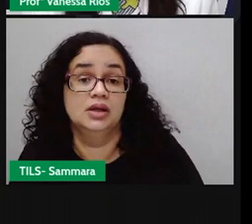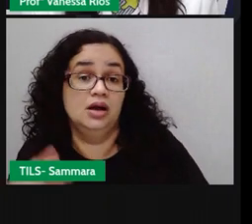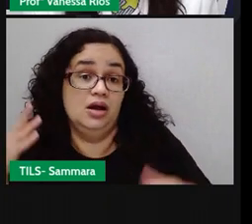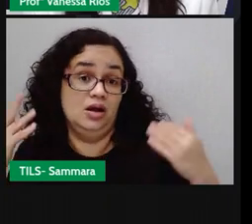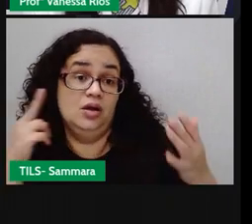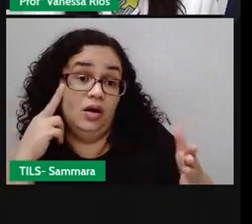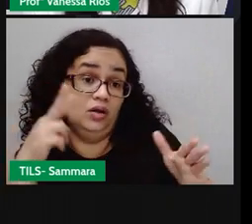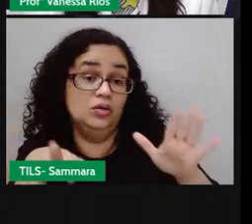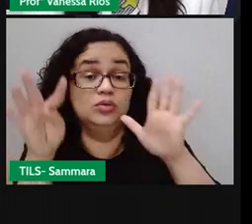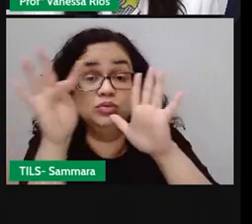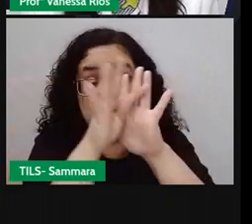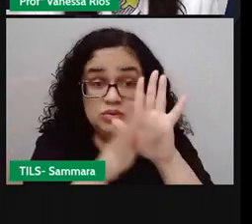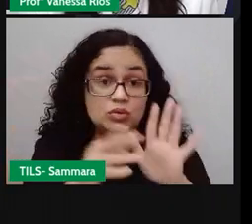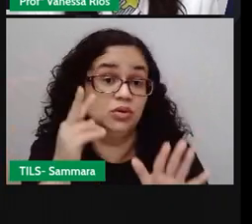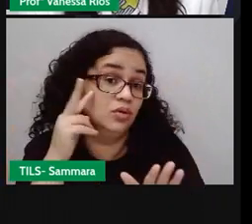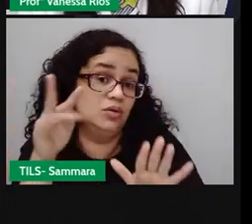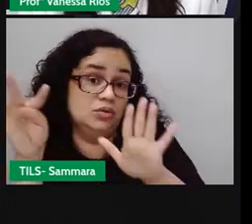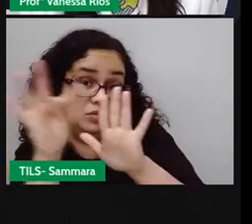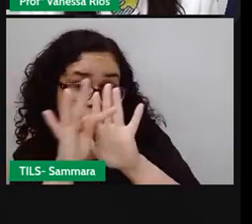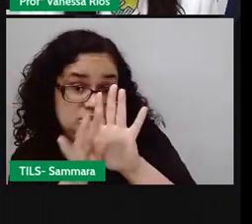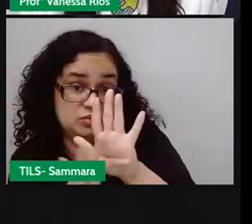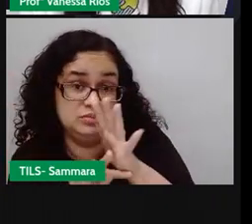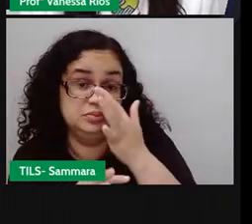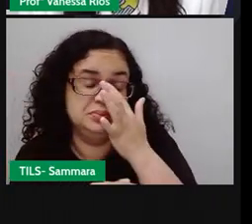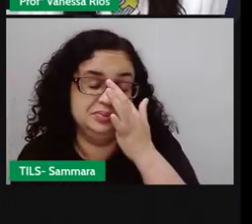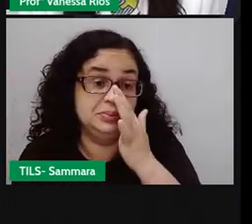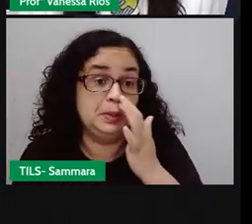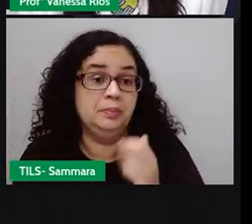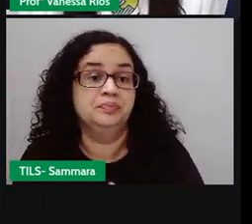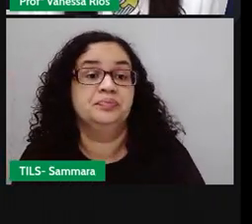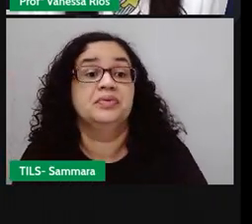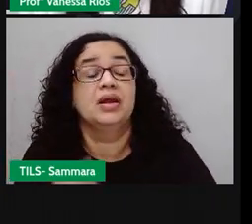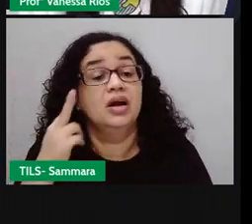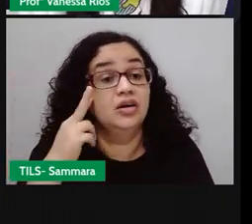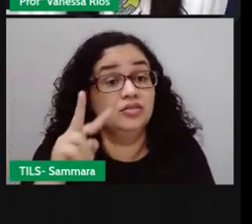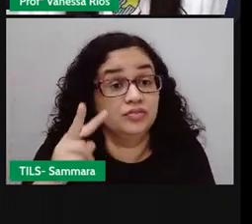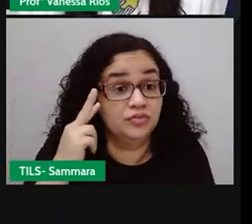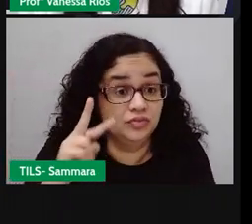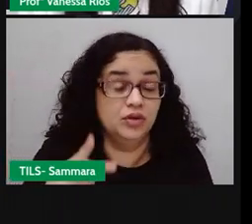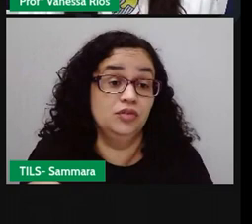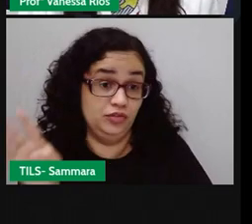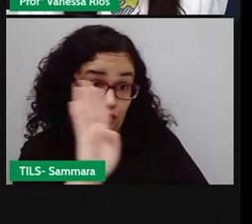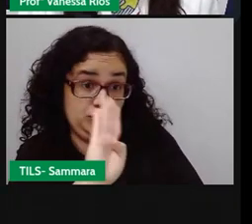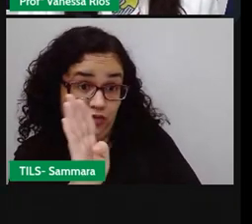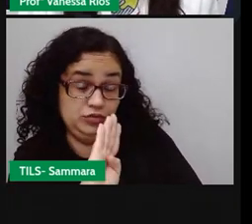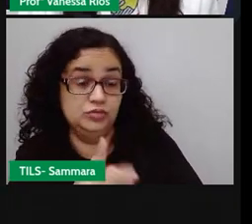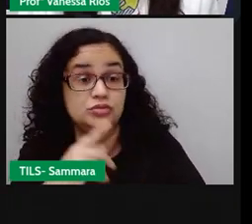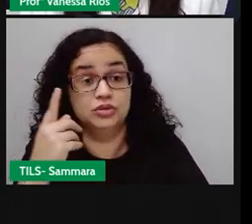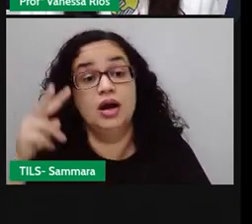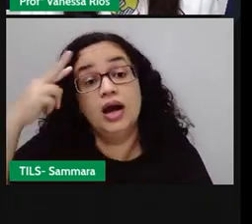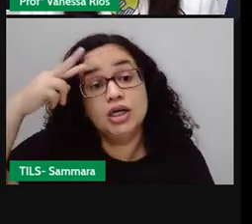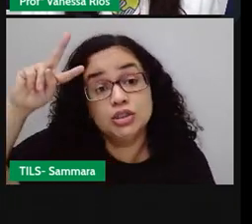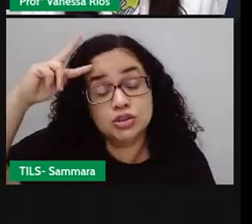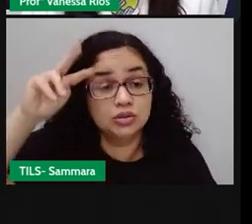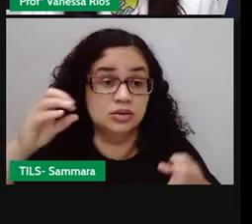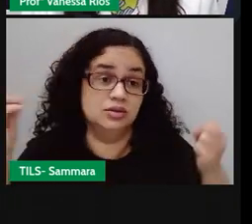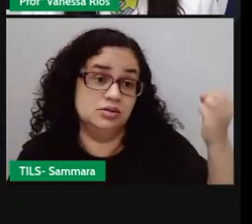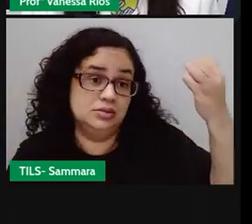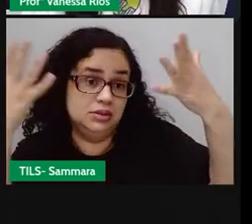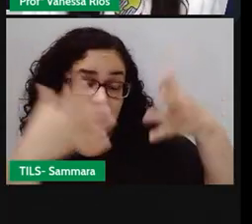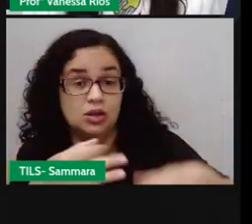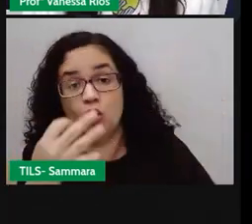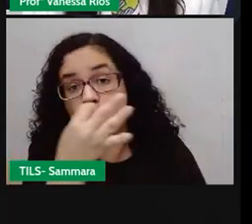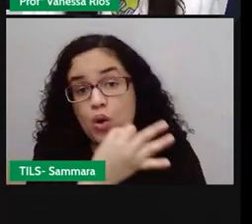Mas vamos lá, de olho no texto. A gente viu lá o videozinho, né? A história contada de forma